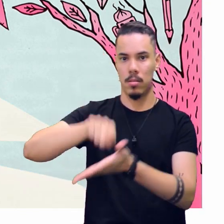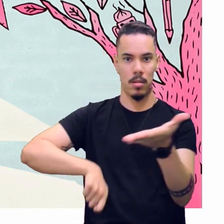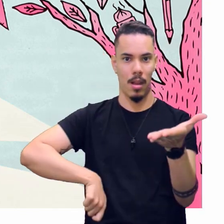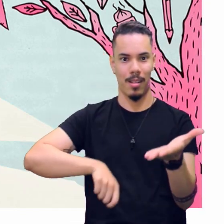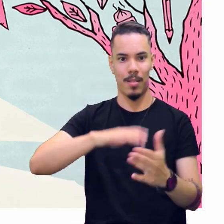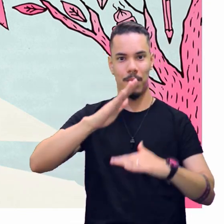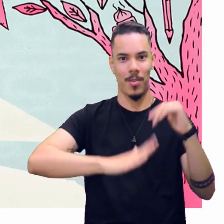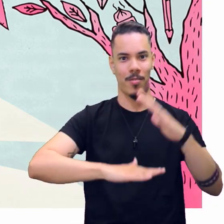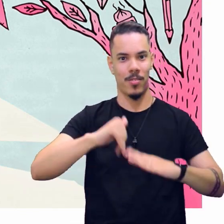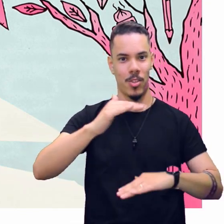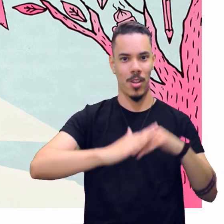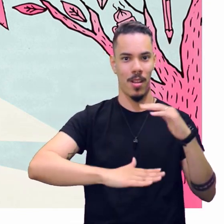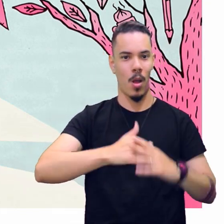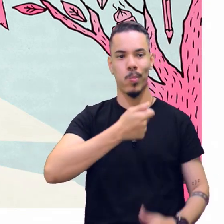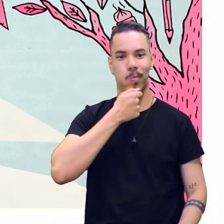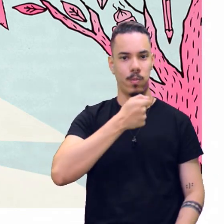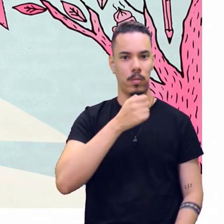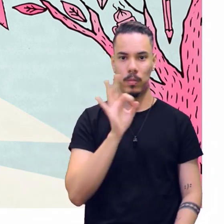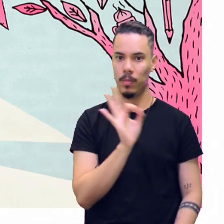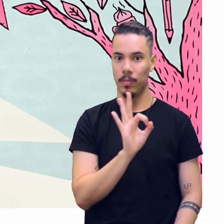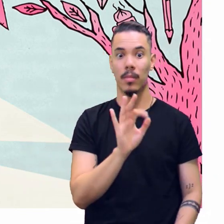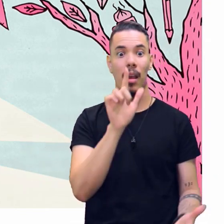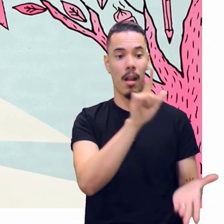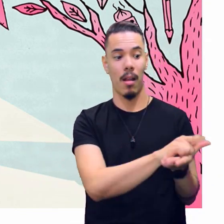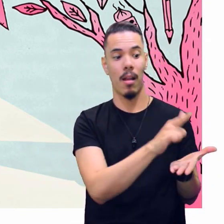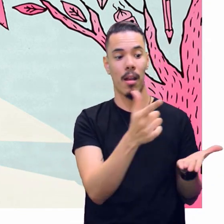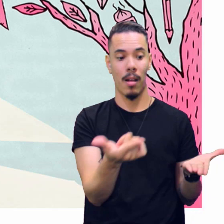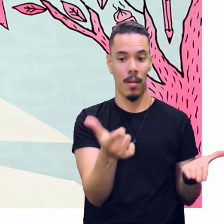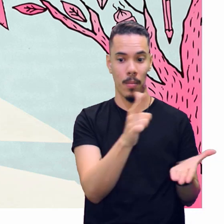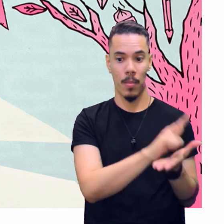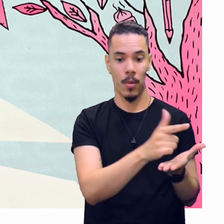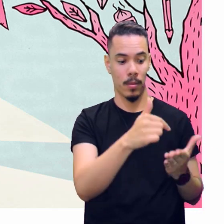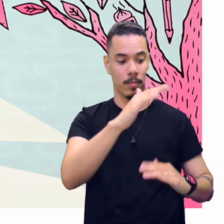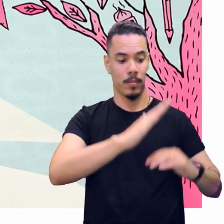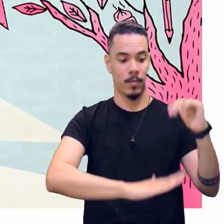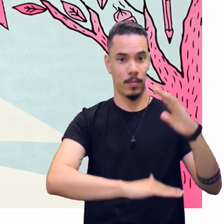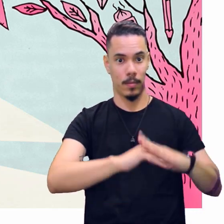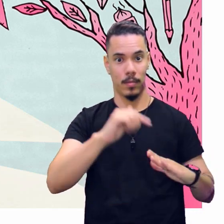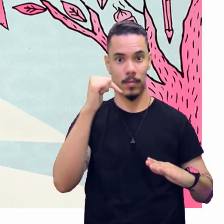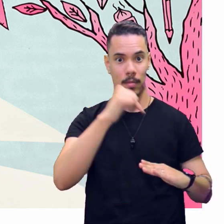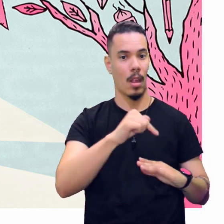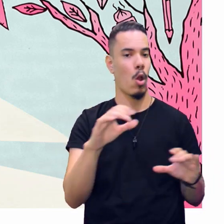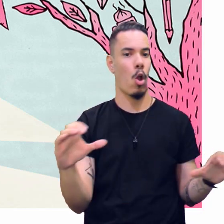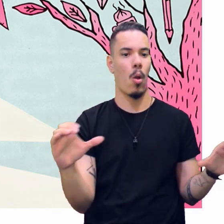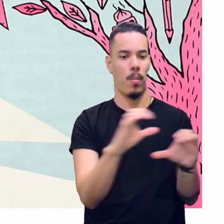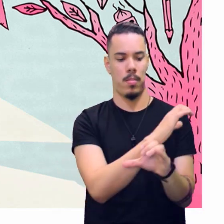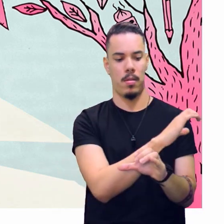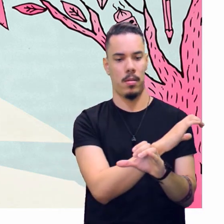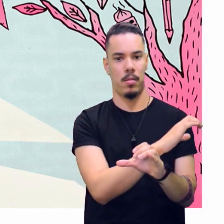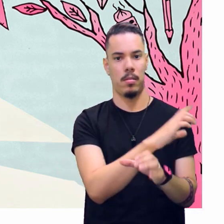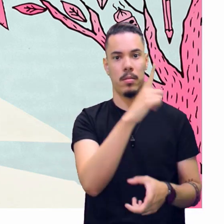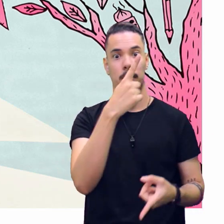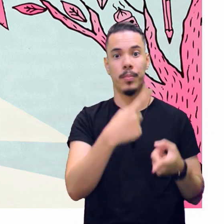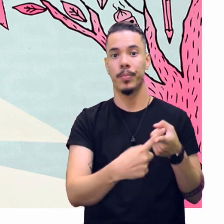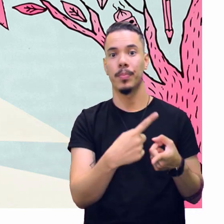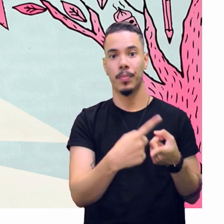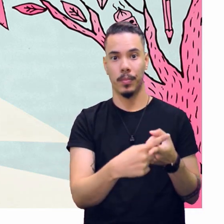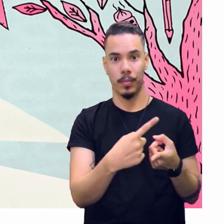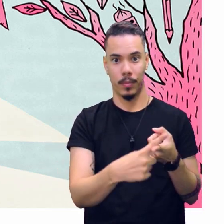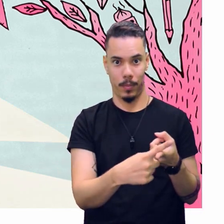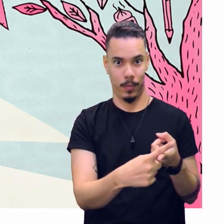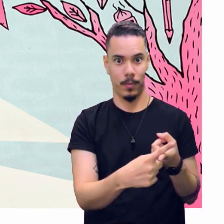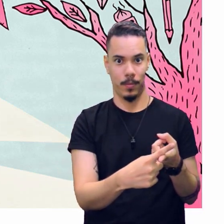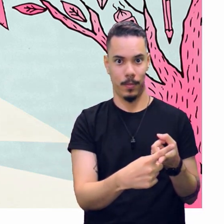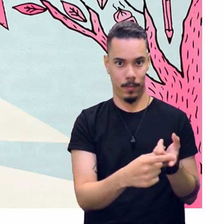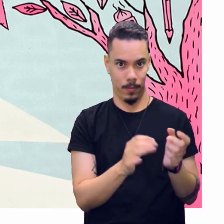repórter, tá certo? Já a reportagem, ela é mais completa, né? Vai ao questionamento o porquê,